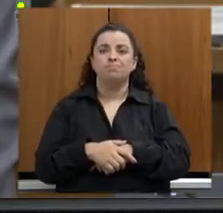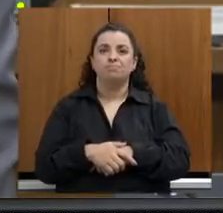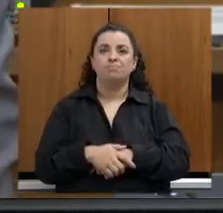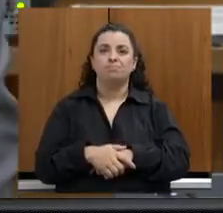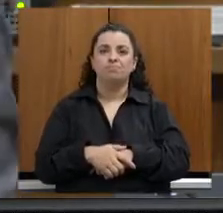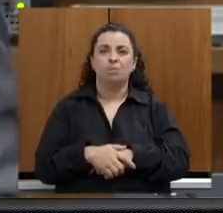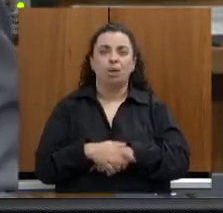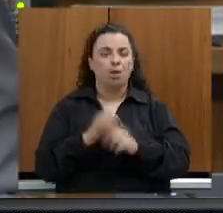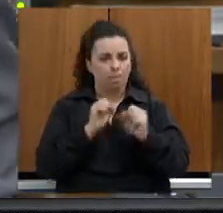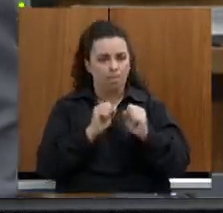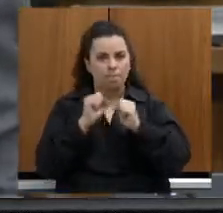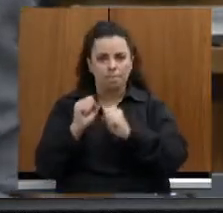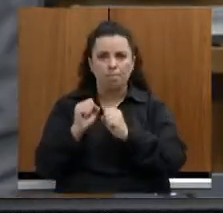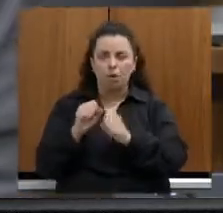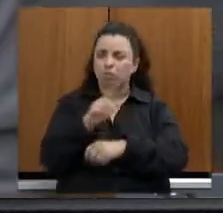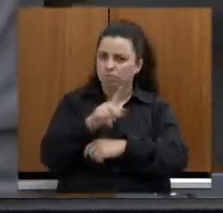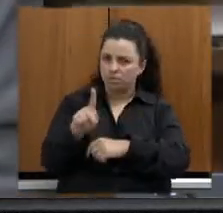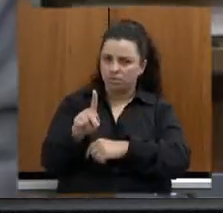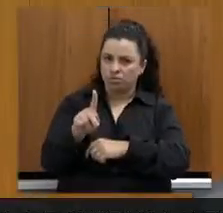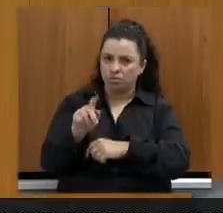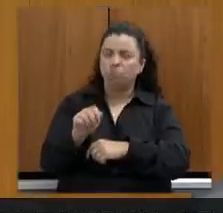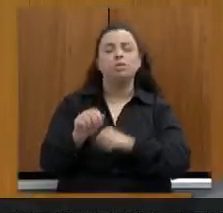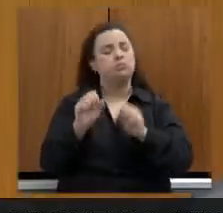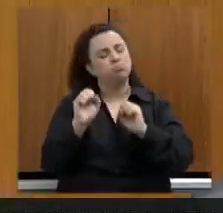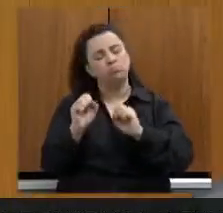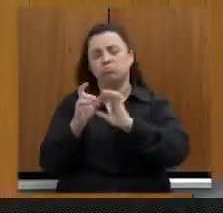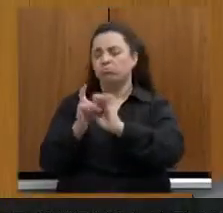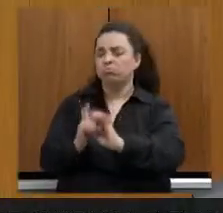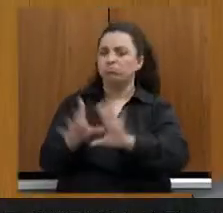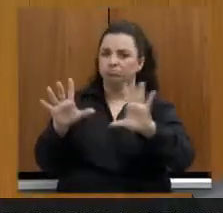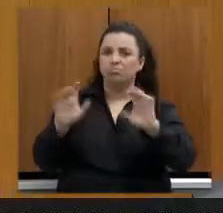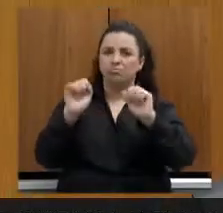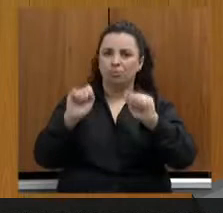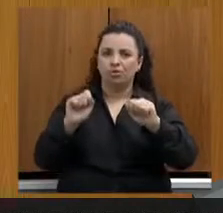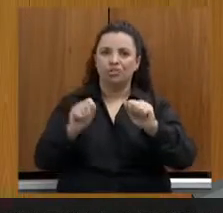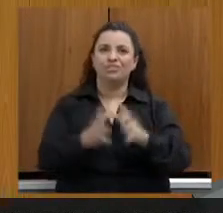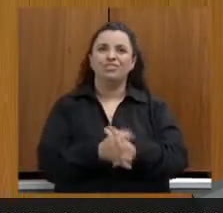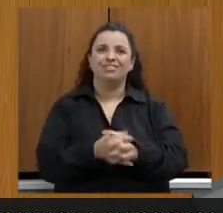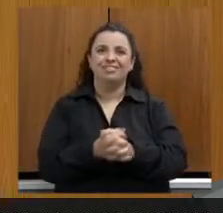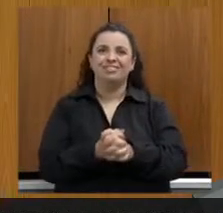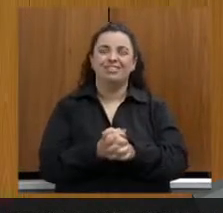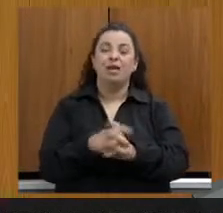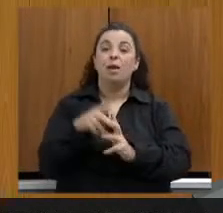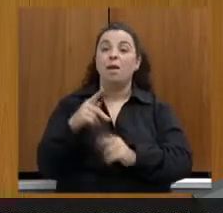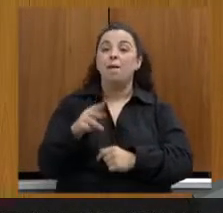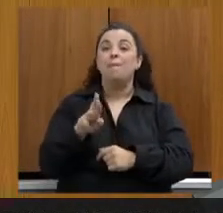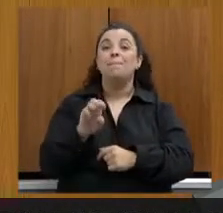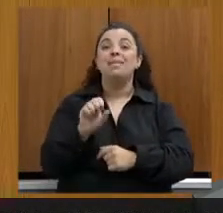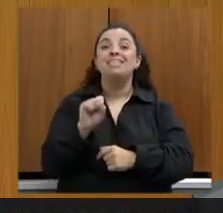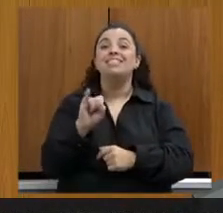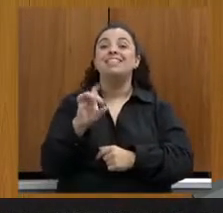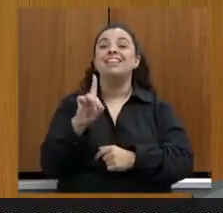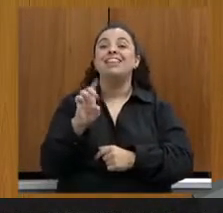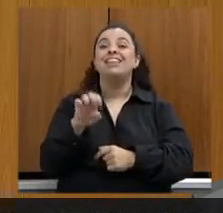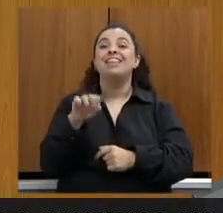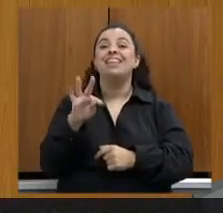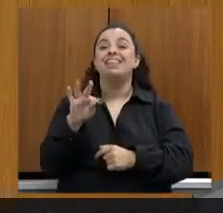possível, secretário, possível, presidente. Perfeitamente. Presidenta. Presidenta, da forma que o senhor quiser. Presidenta.